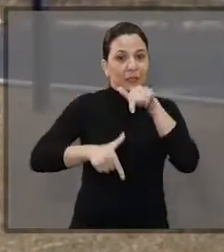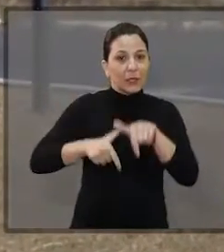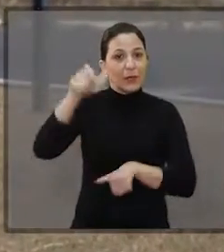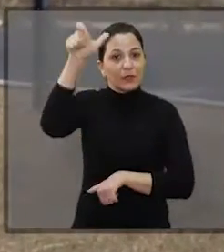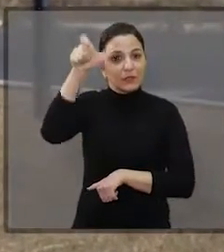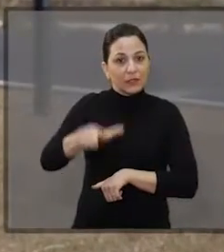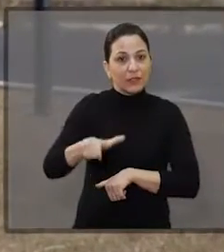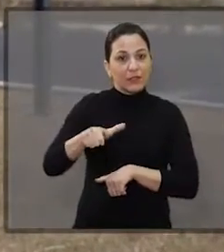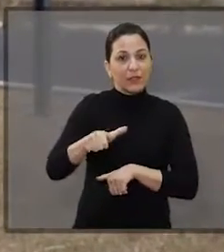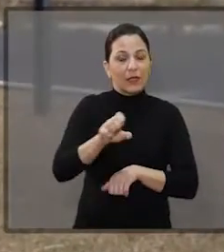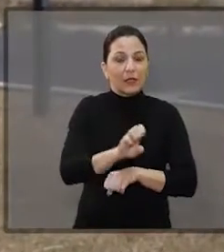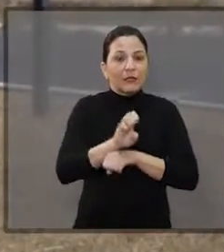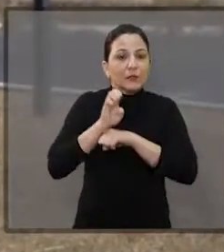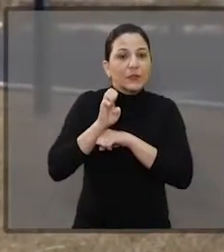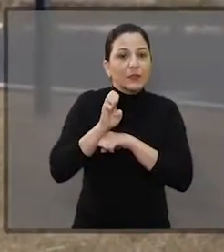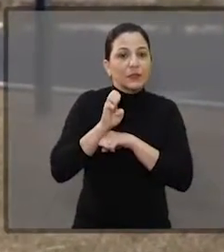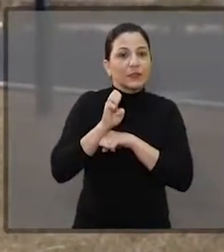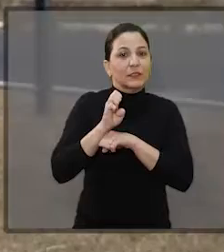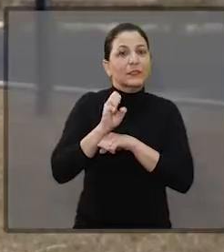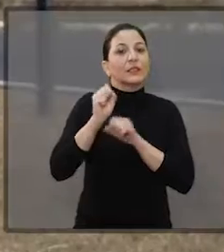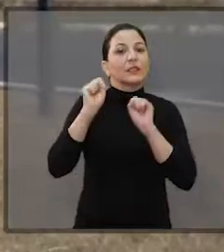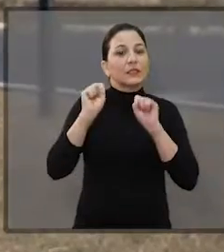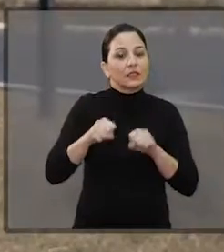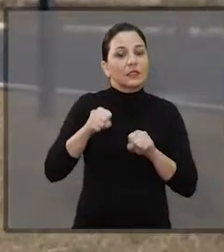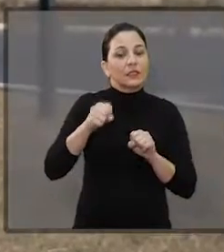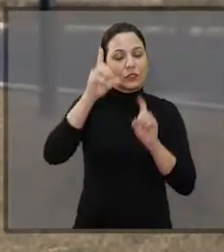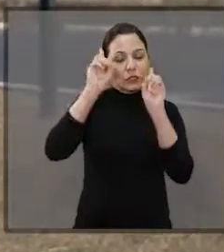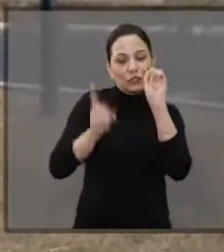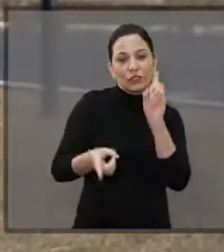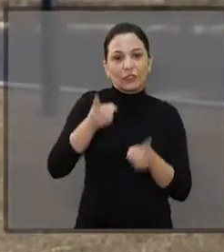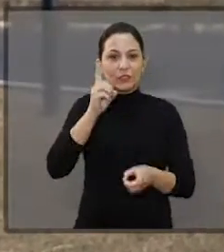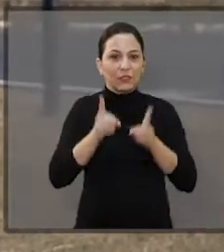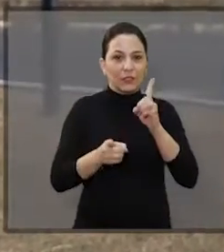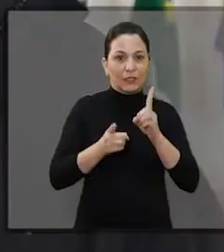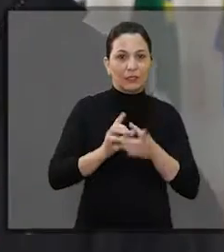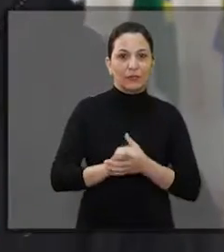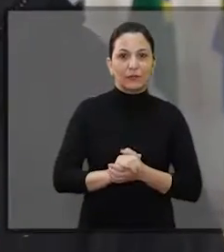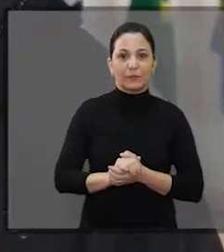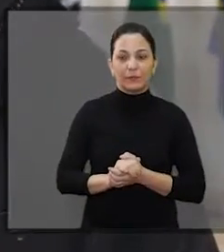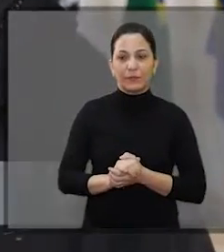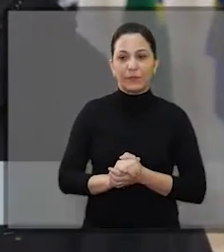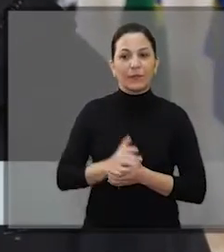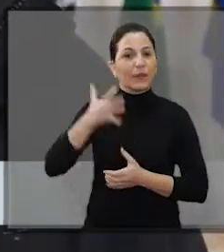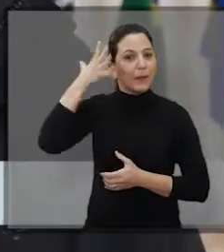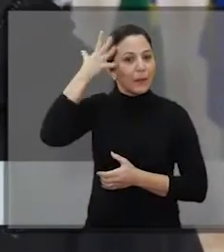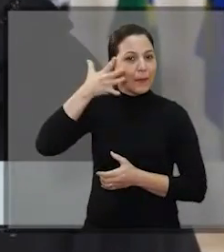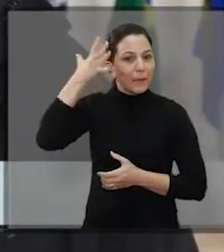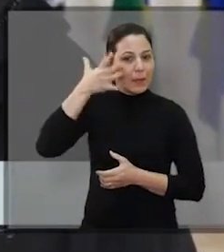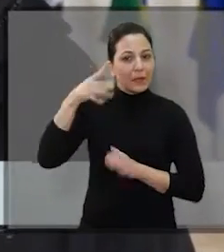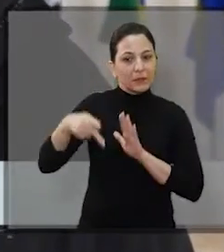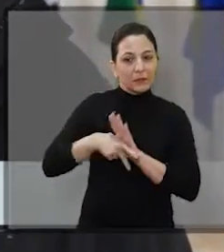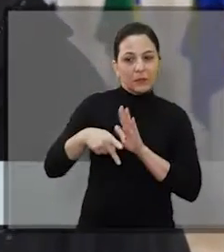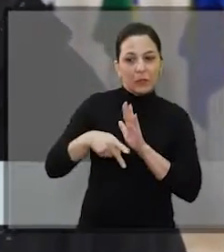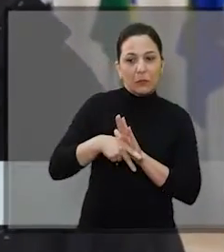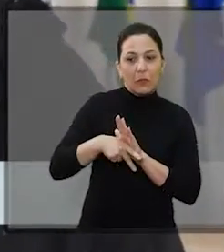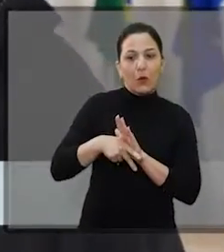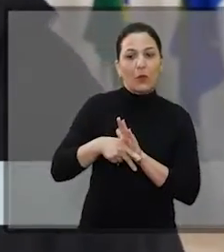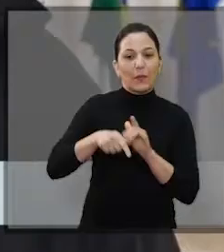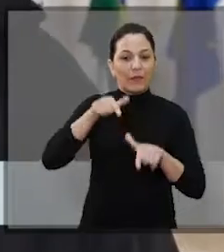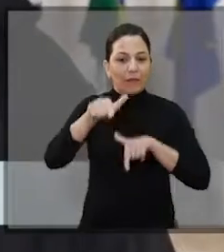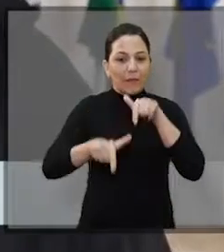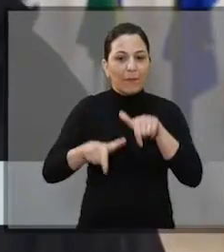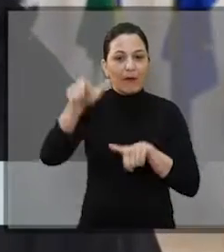Cidadania é uma esperança de que isso se dê com dignidade. A jornada pela empregabilidade e cidadania